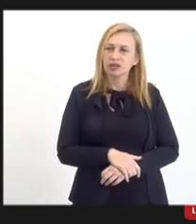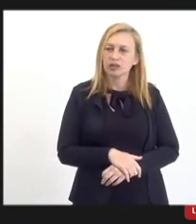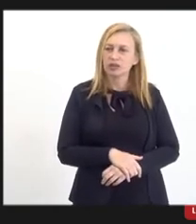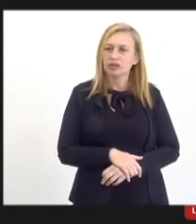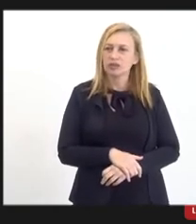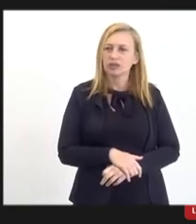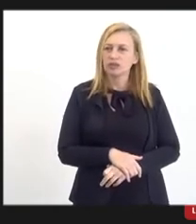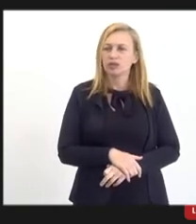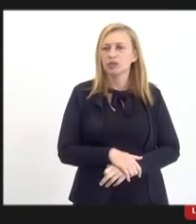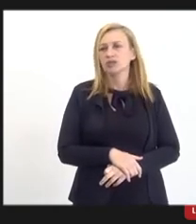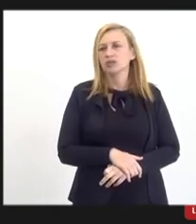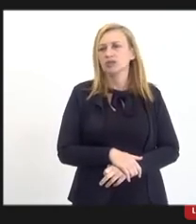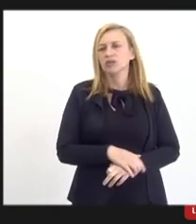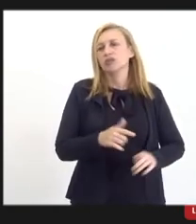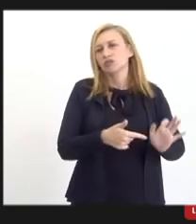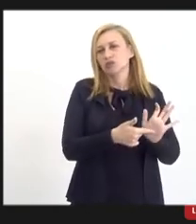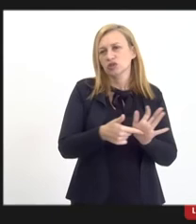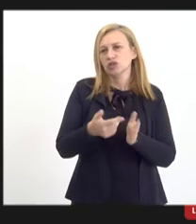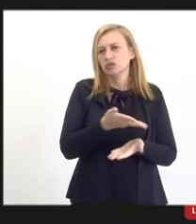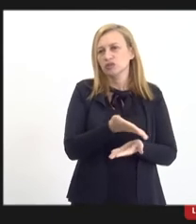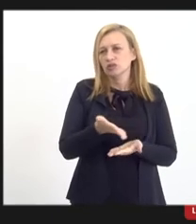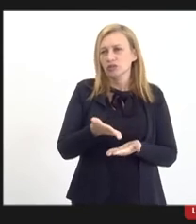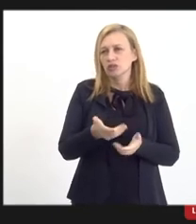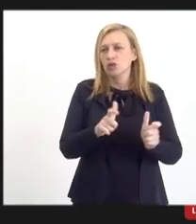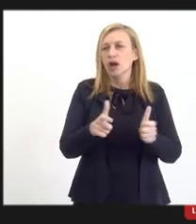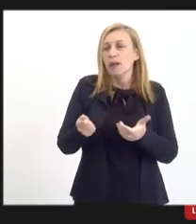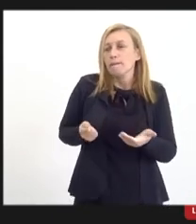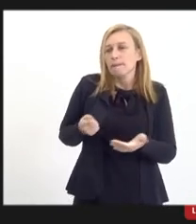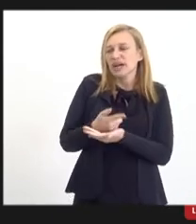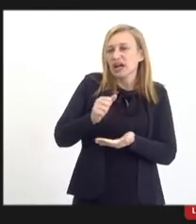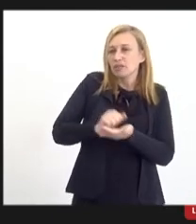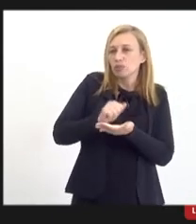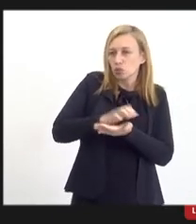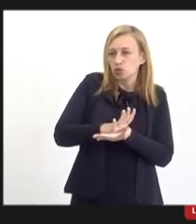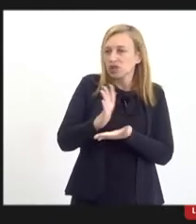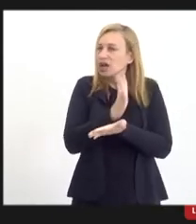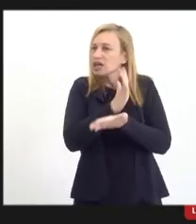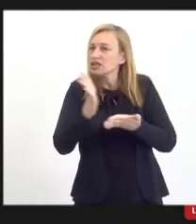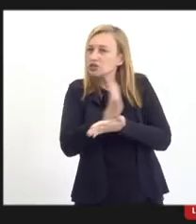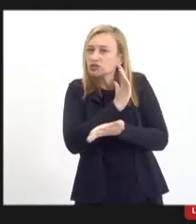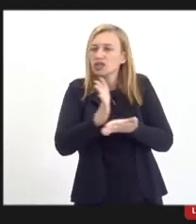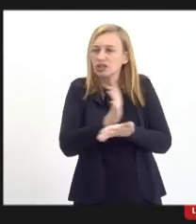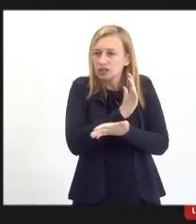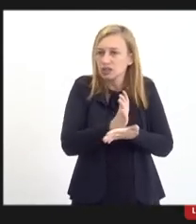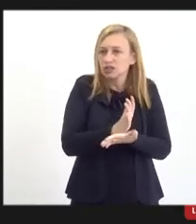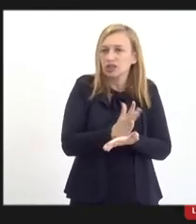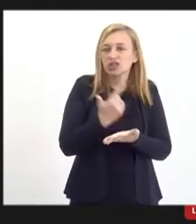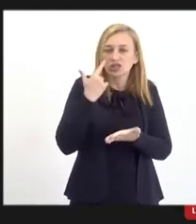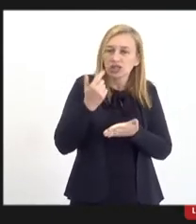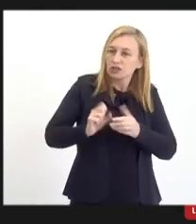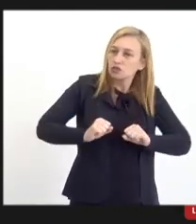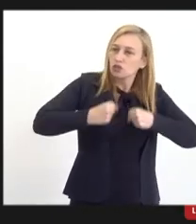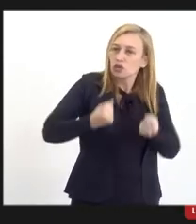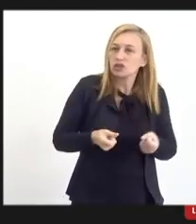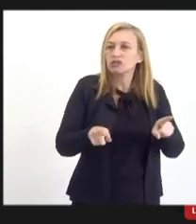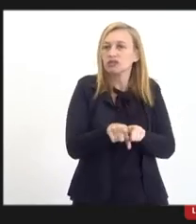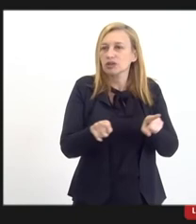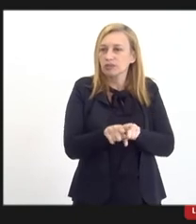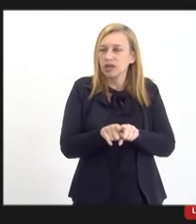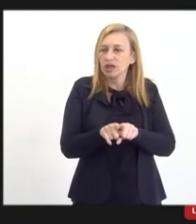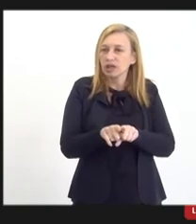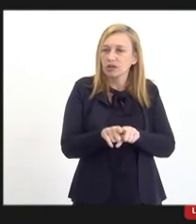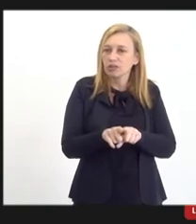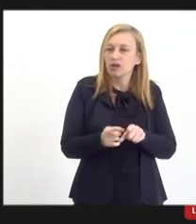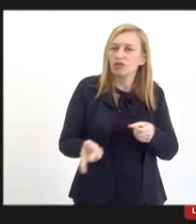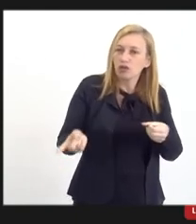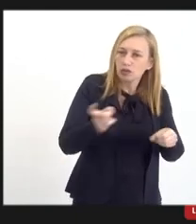e muitas das vezes preferindo até pagar multa. E a gente está aí batalhando também para reativar um